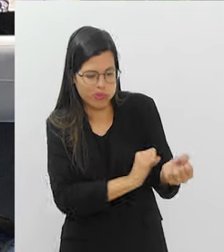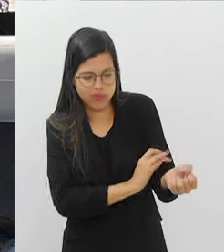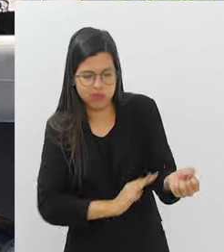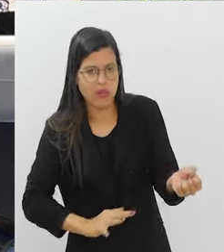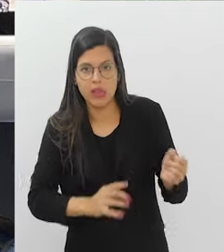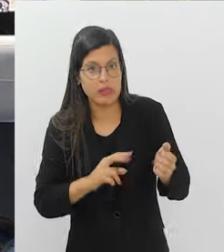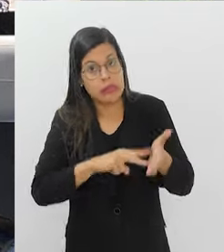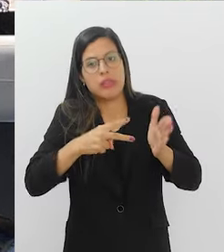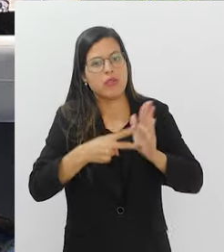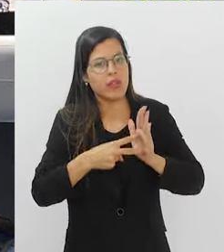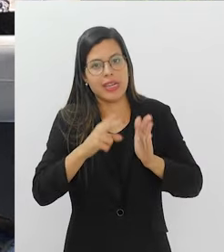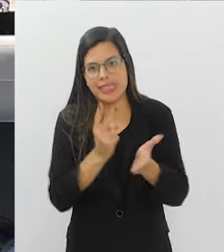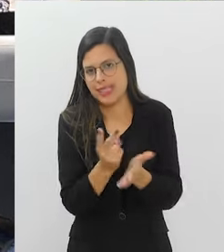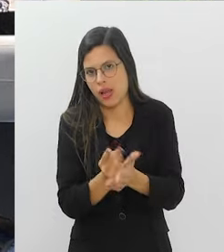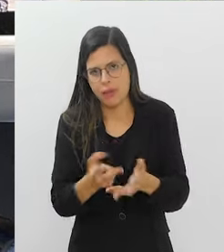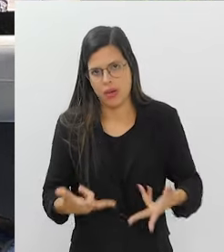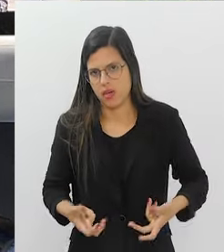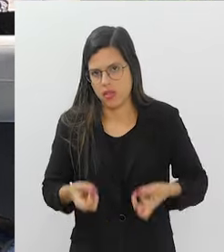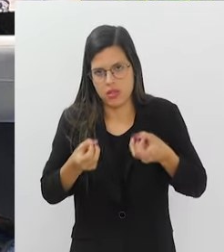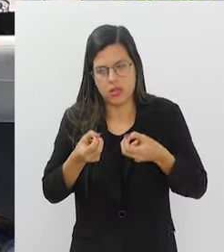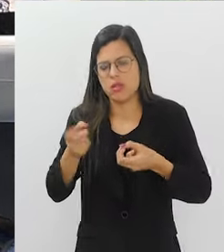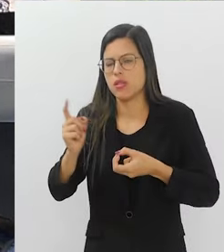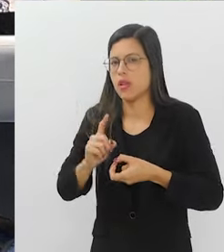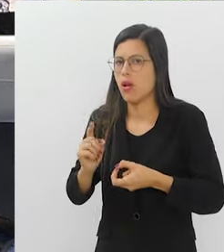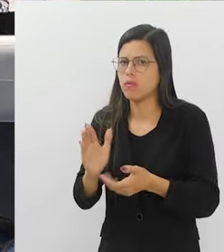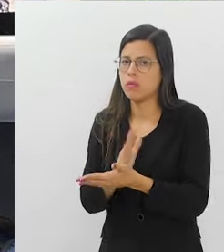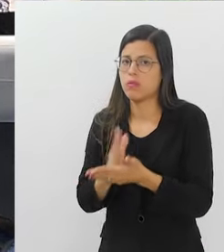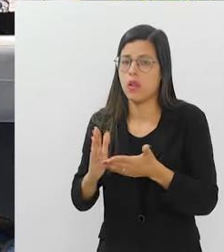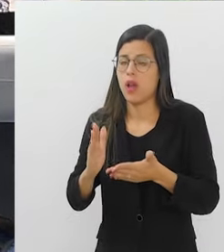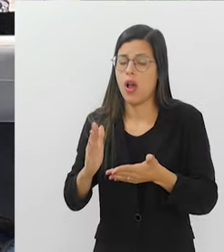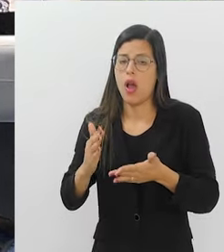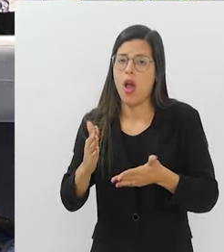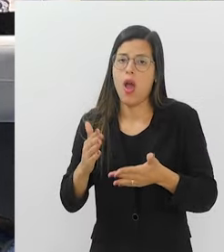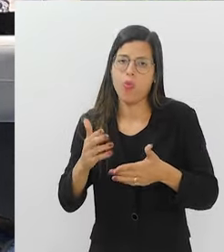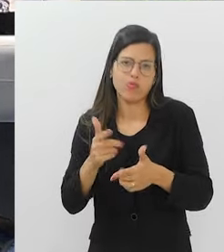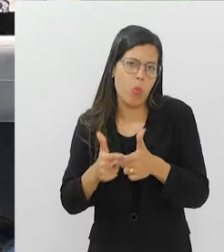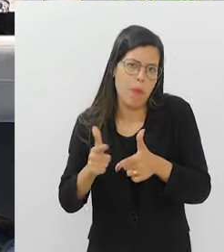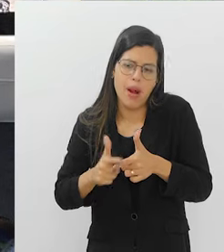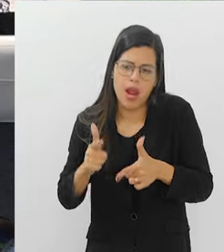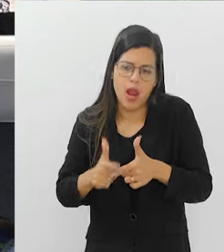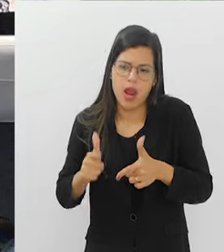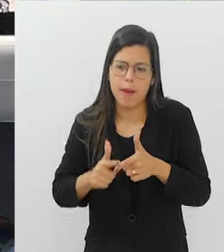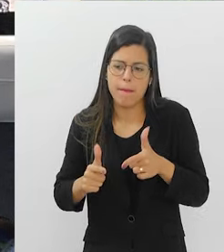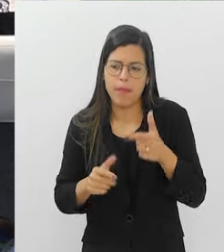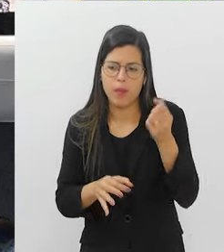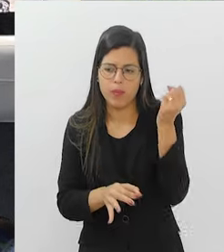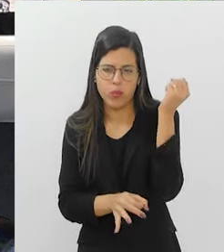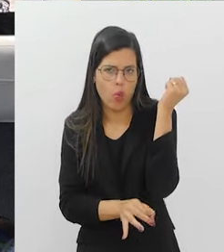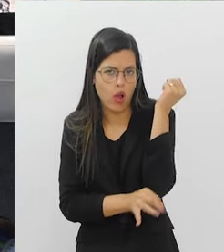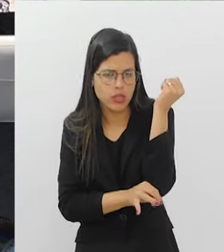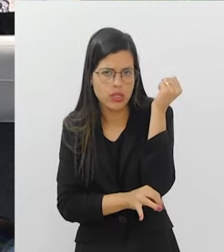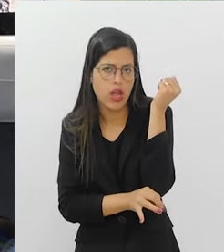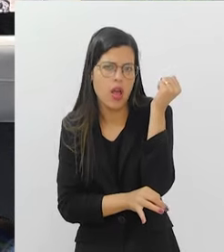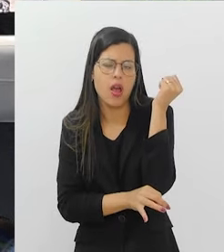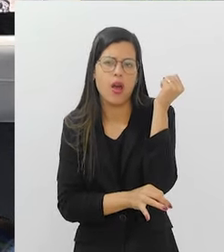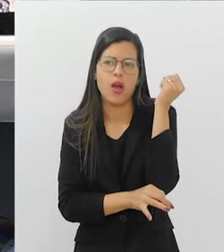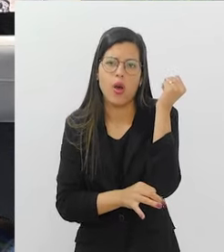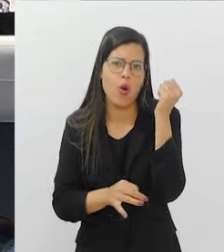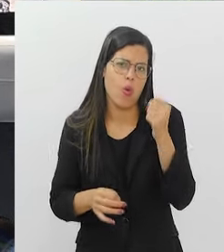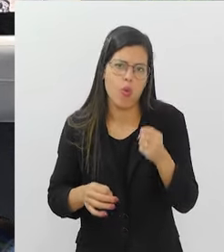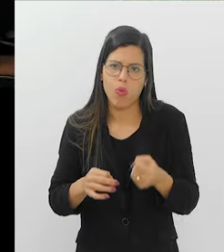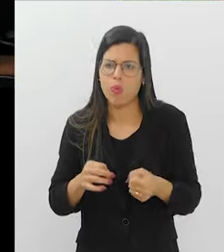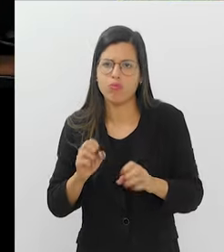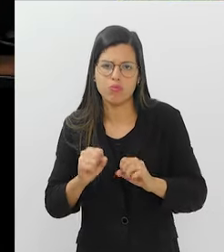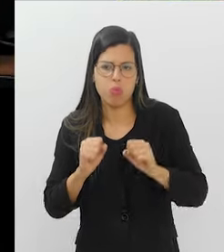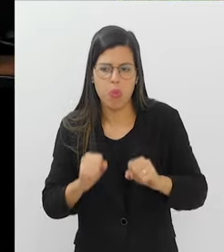Na verdade, a maioria dos sangramentos não significa câncer. Significa algum problema ali no seu canal anal, né? Uma